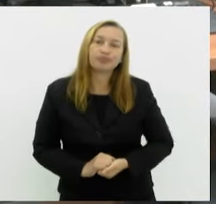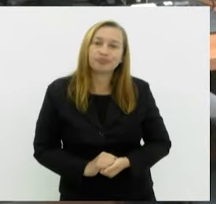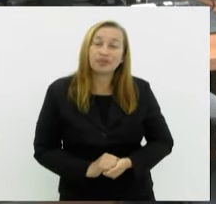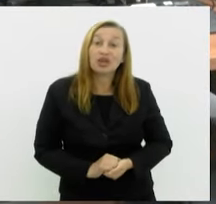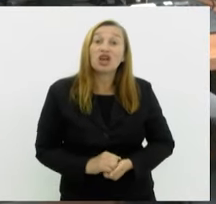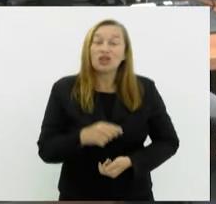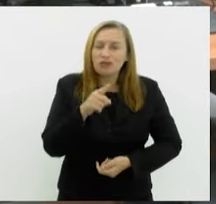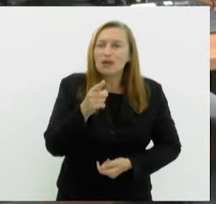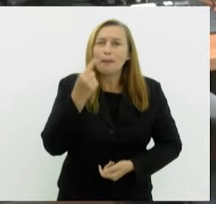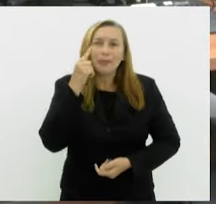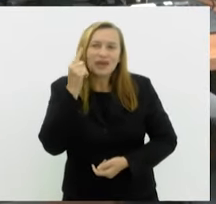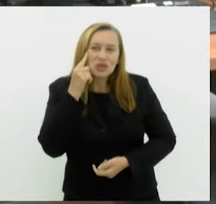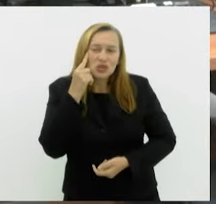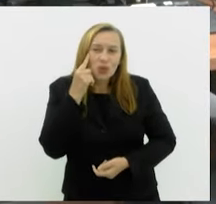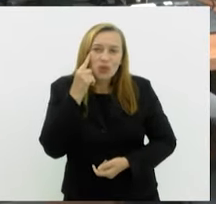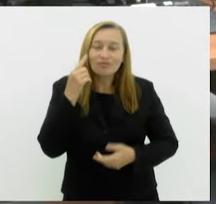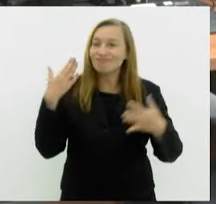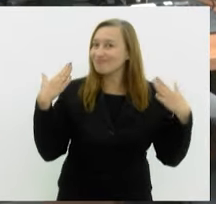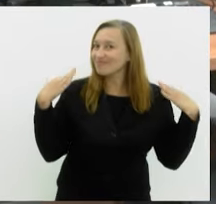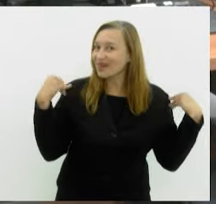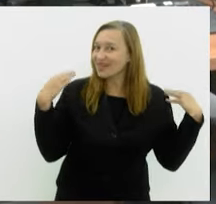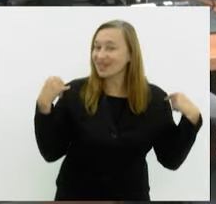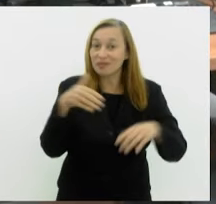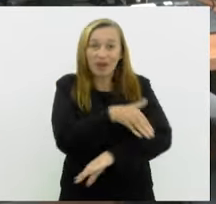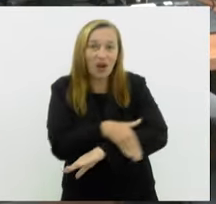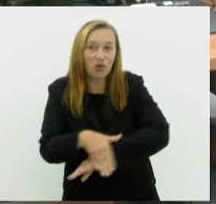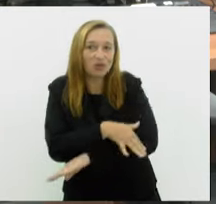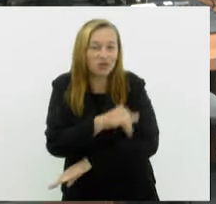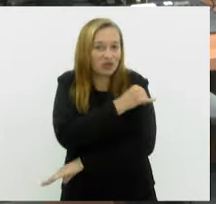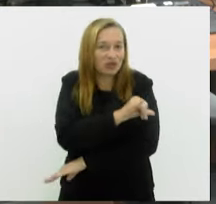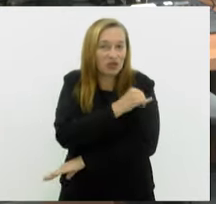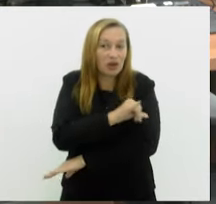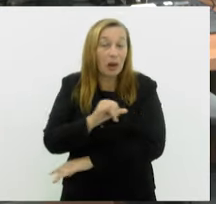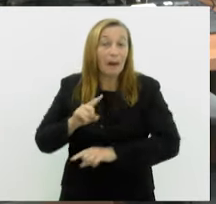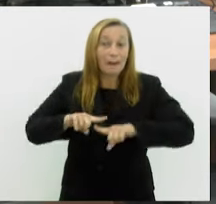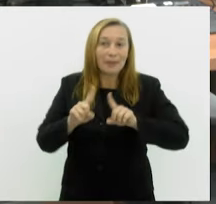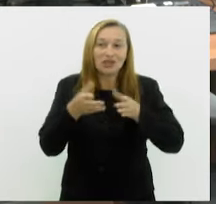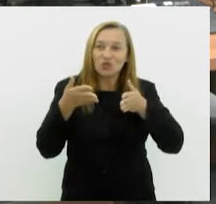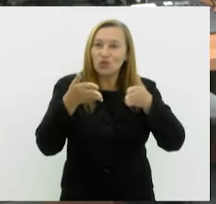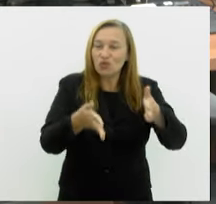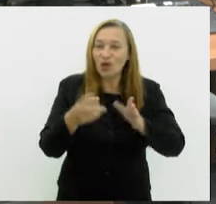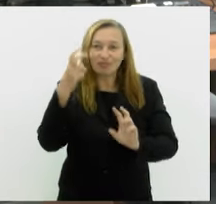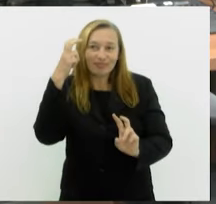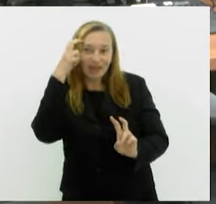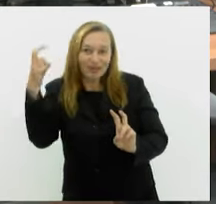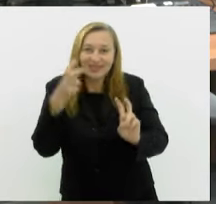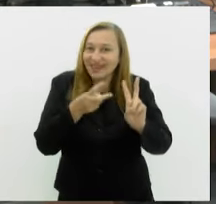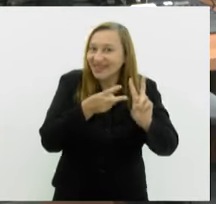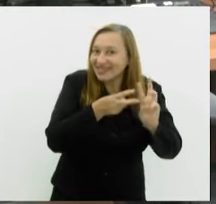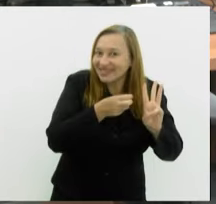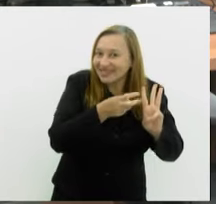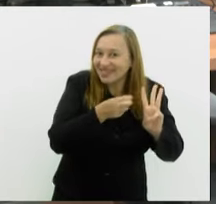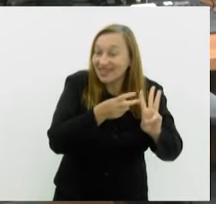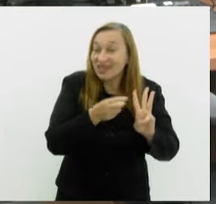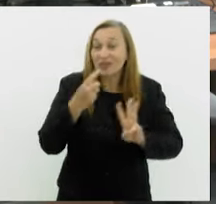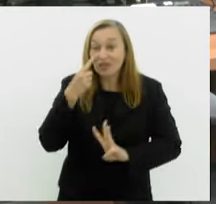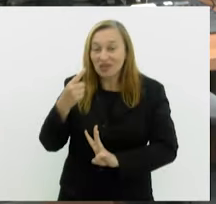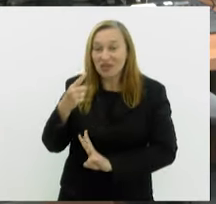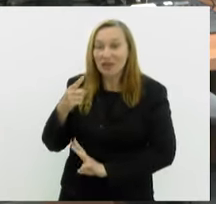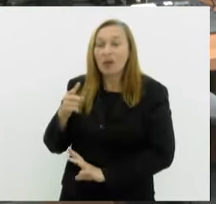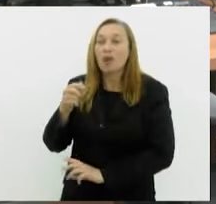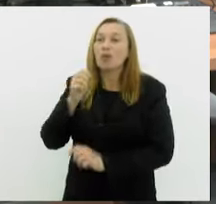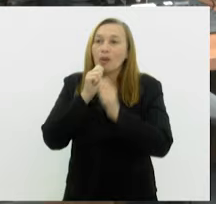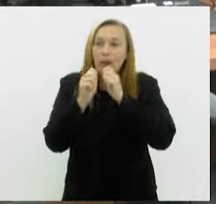E você já pensou em fazer um passeio pelas ruas aqui do Rio de Janeiro, mas com foco na cultura indígena? A gente vai chamar o repórter Paulo